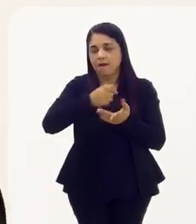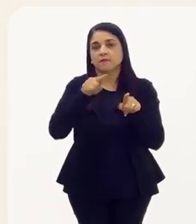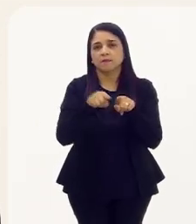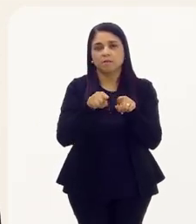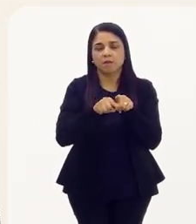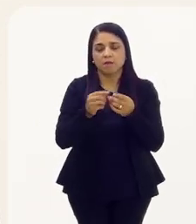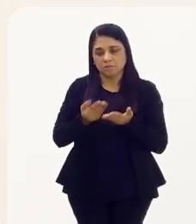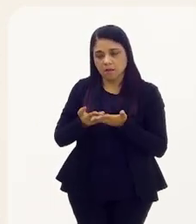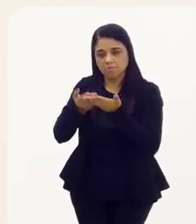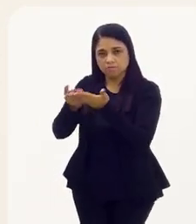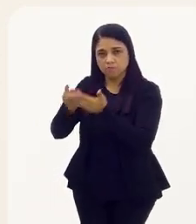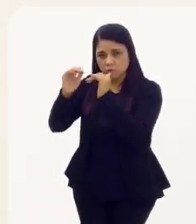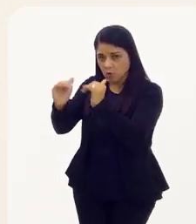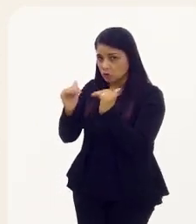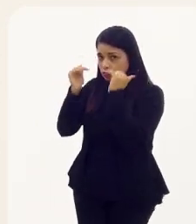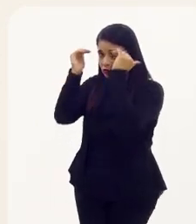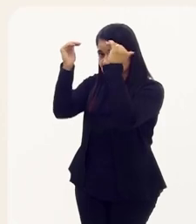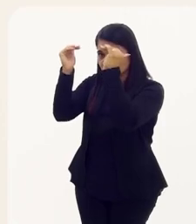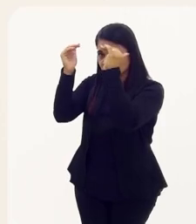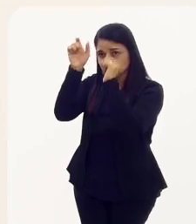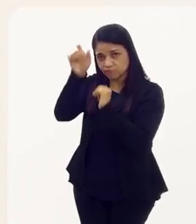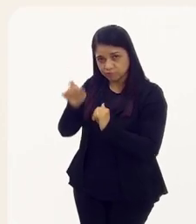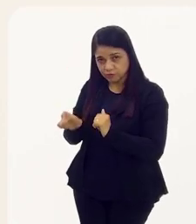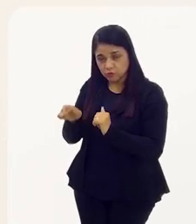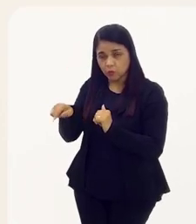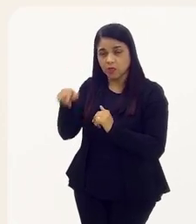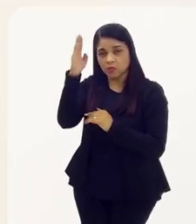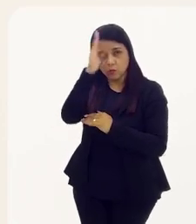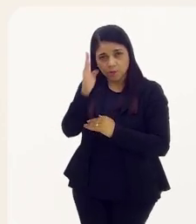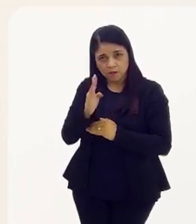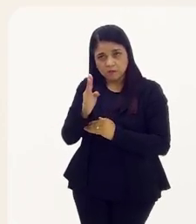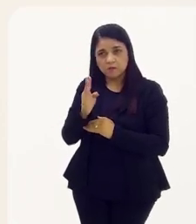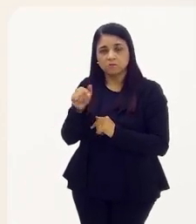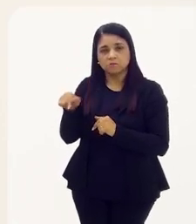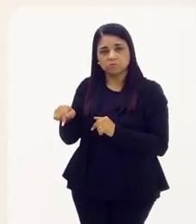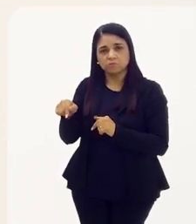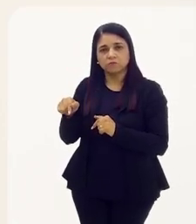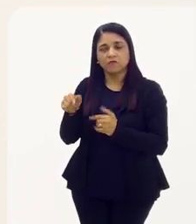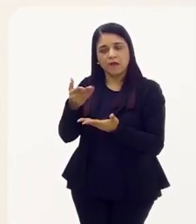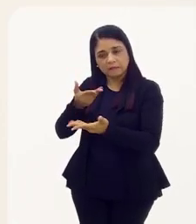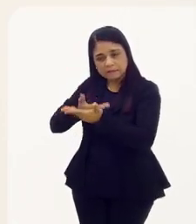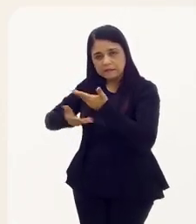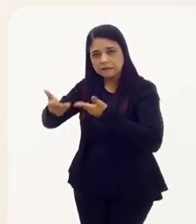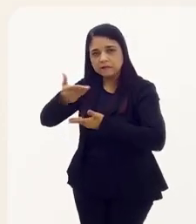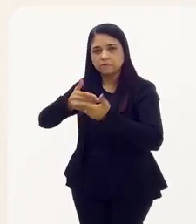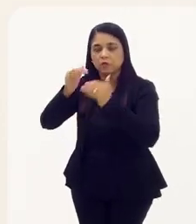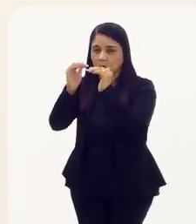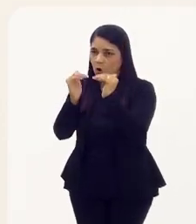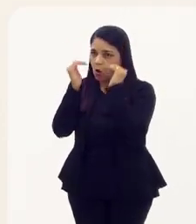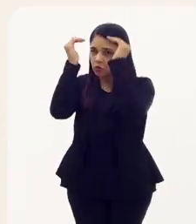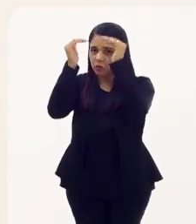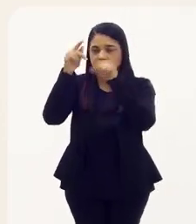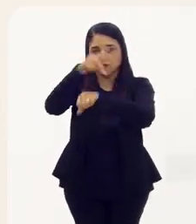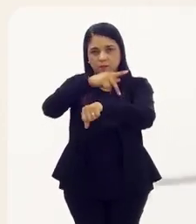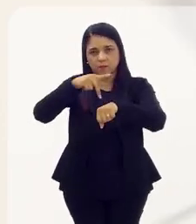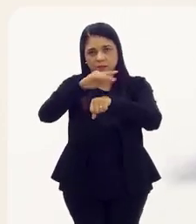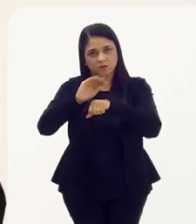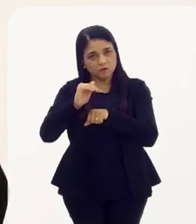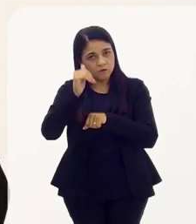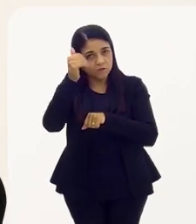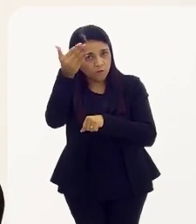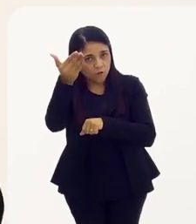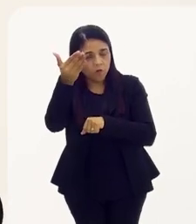o encaminhamento de uma autoridade central, que se chama aqui no Brasil, que vai fazer, então, esse intercâmbio com a autoridade